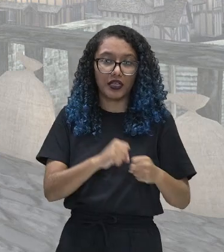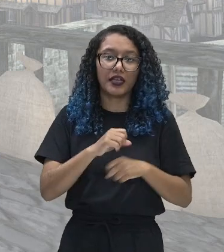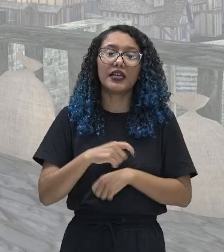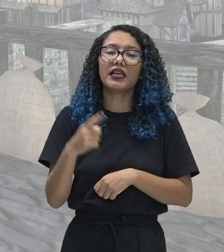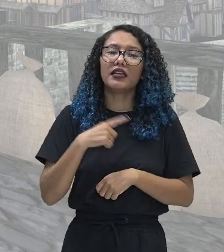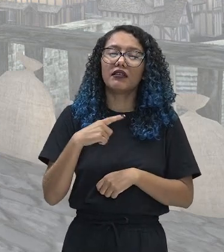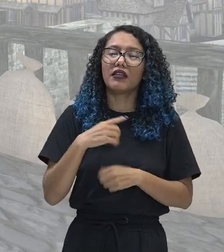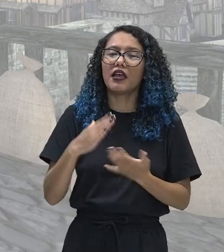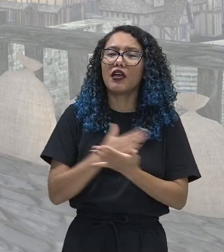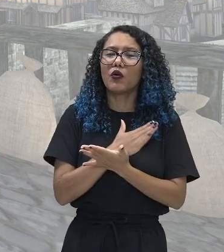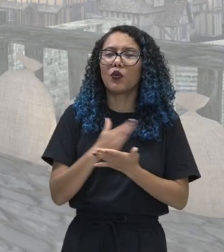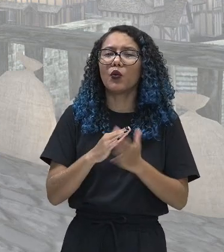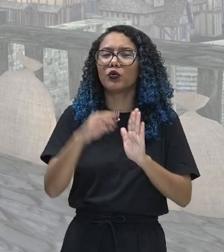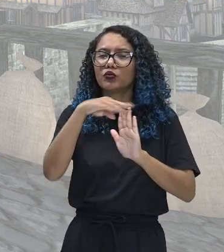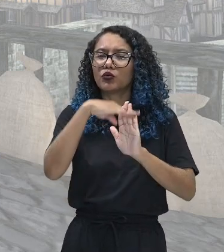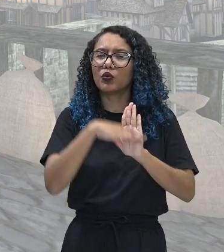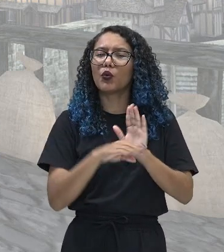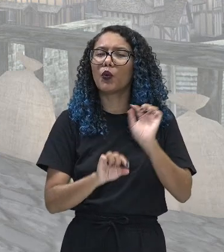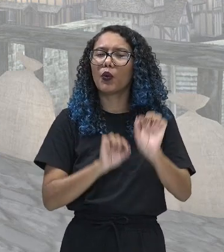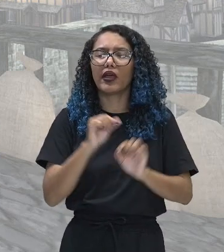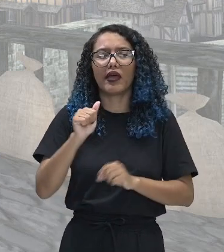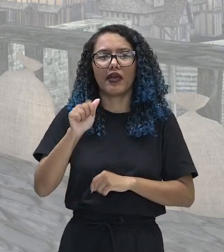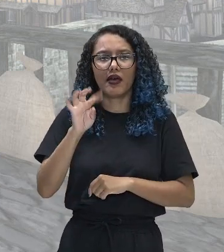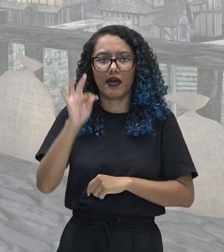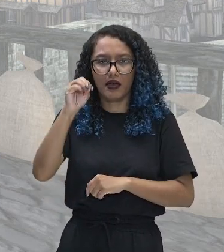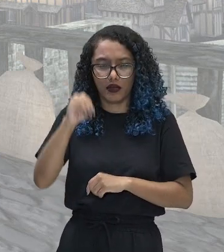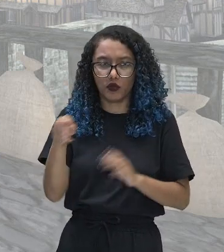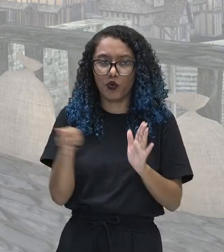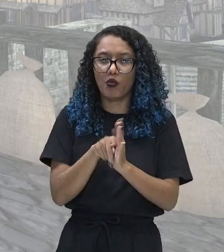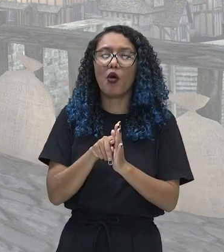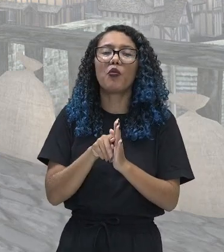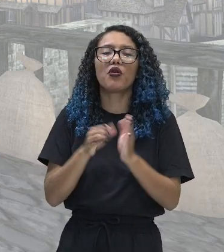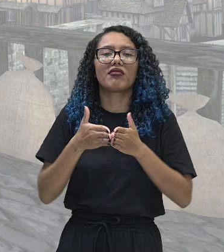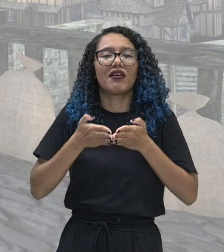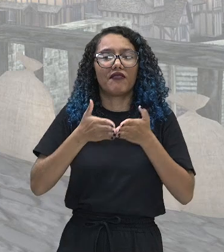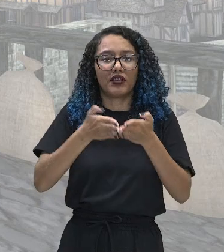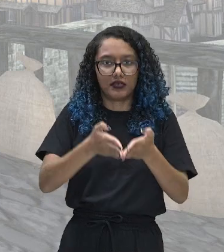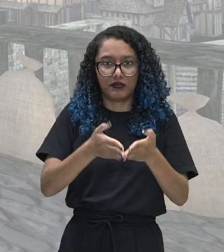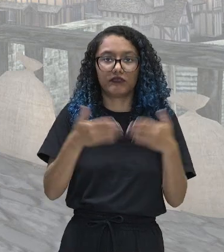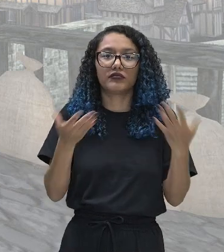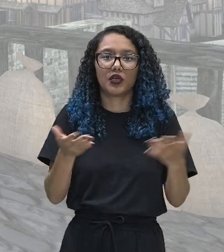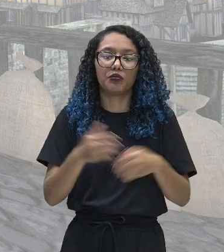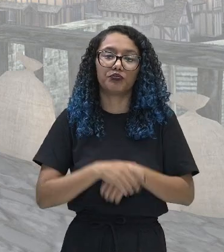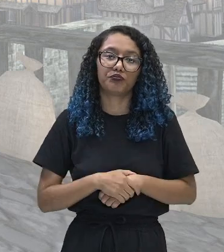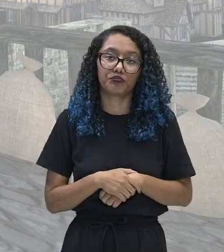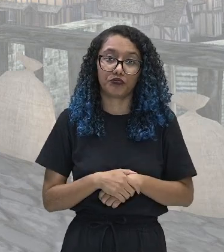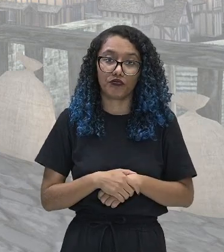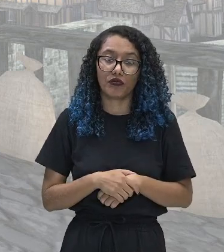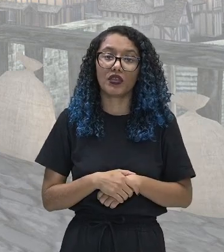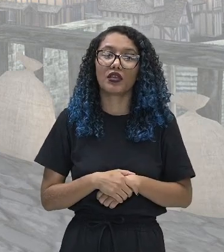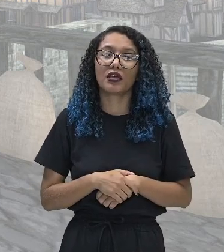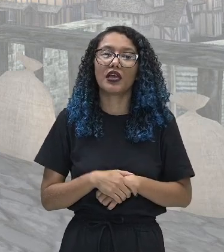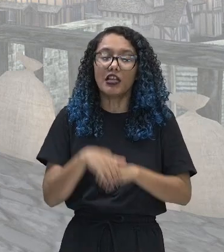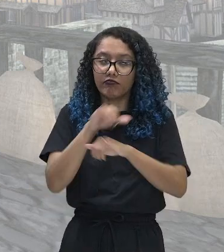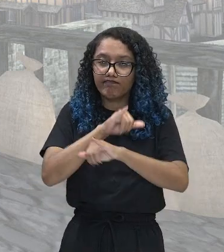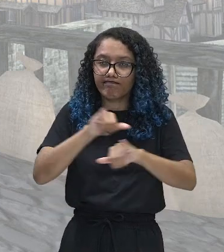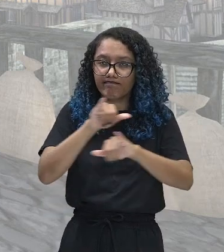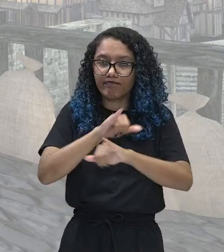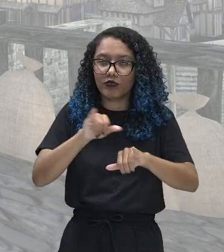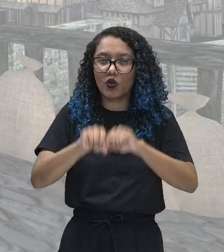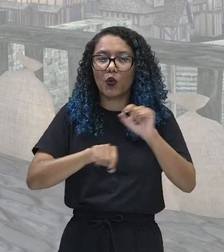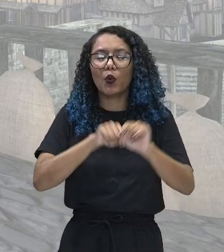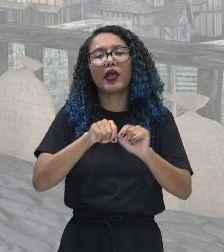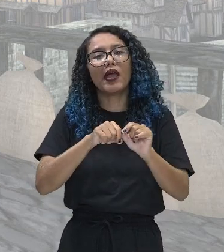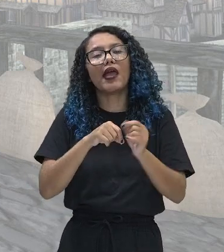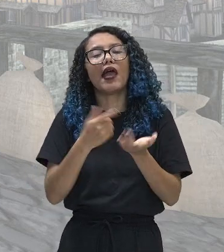de Navegação. Gente, lá de 1650, ele promulgou, o Oliver Covell promulgou esse Atos de